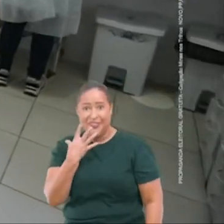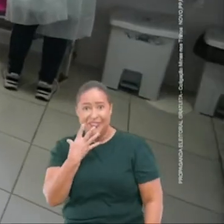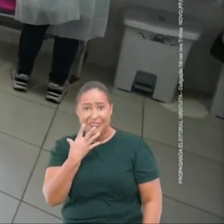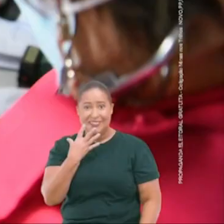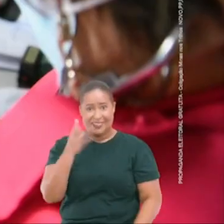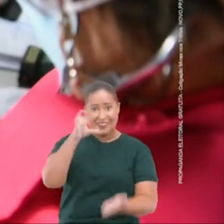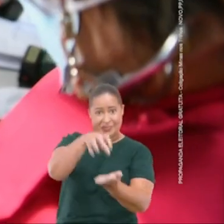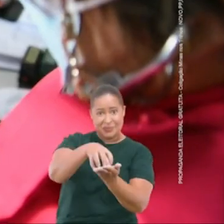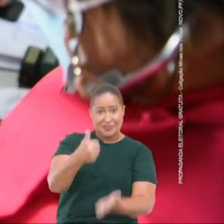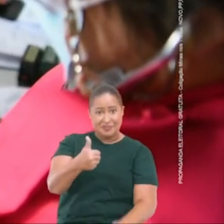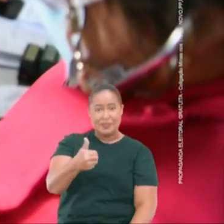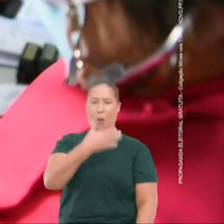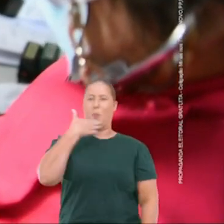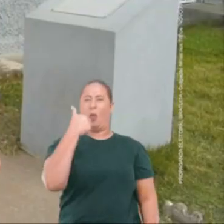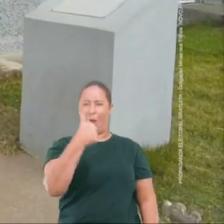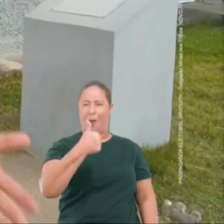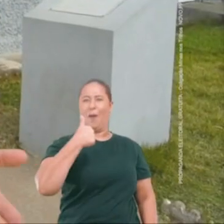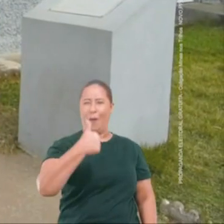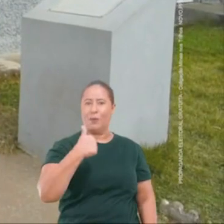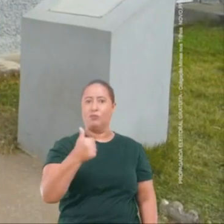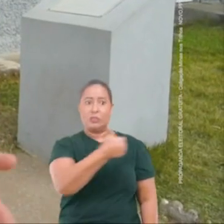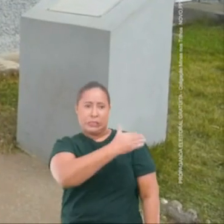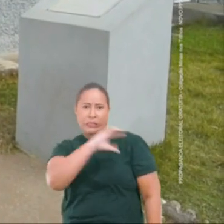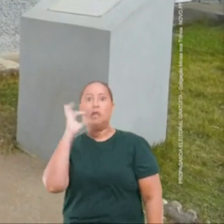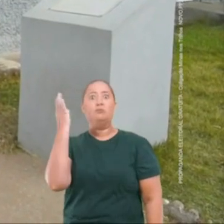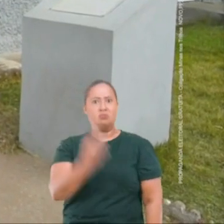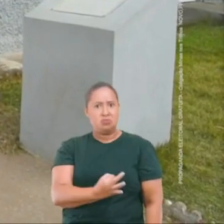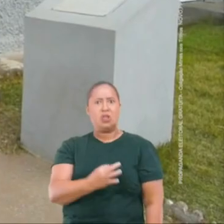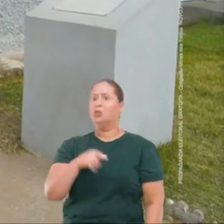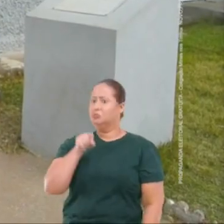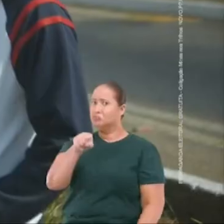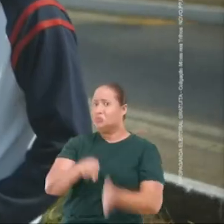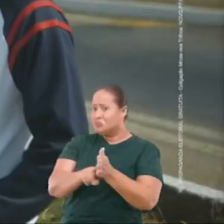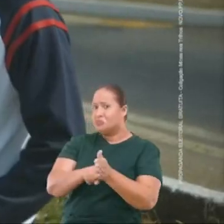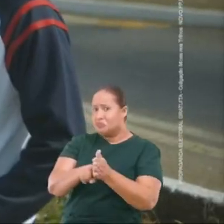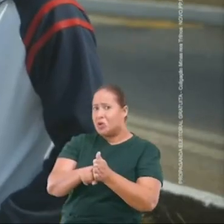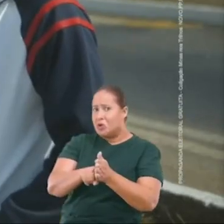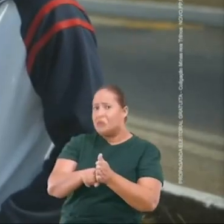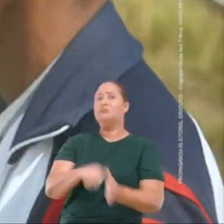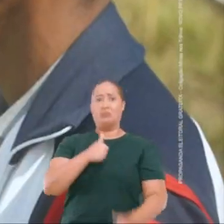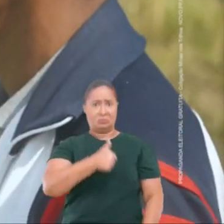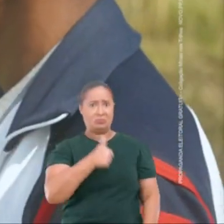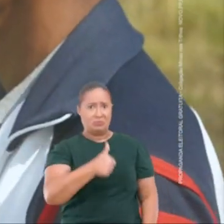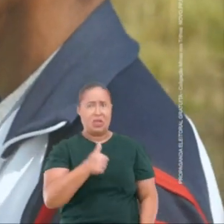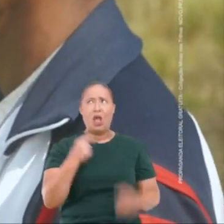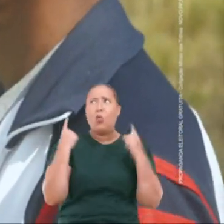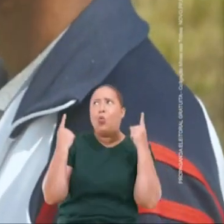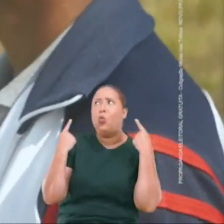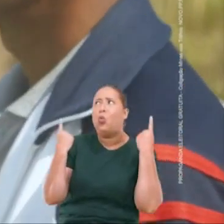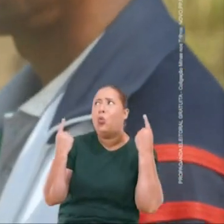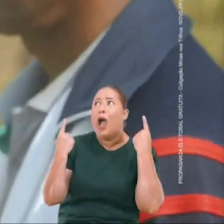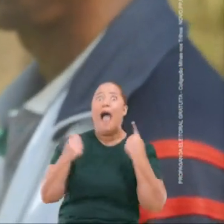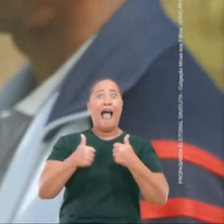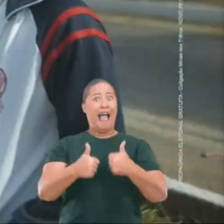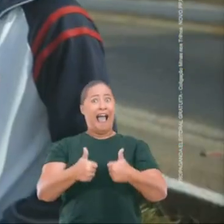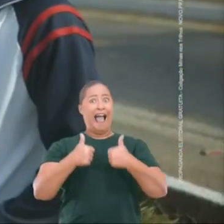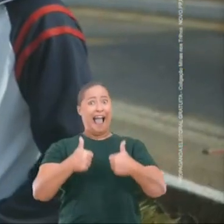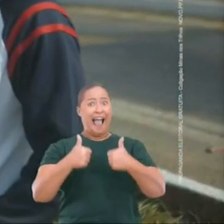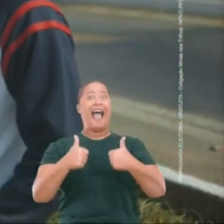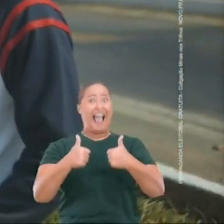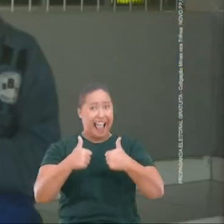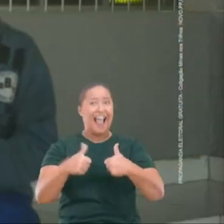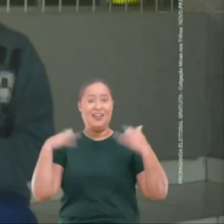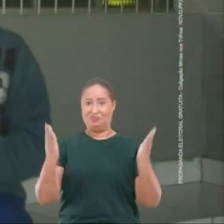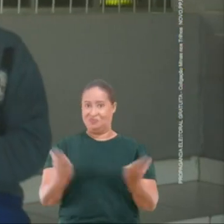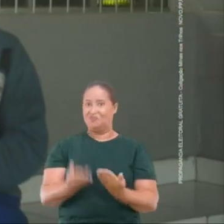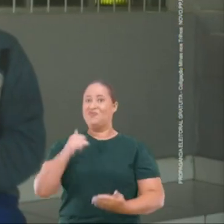O posto de saúde voltou a funcionar e está atendendo a população da cidade. E agora, como é que tá? Tá indo? Tá fluindo? Tá caminhando? Melhor